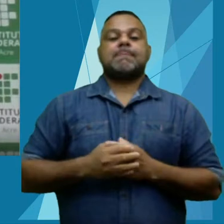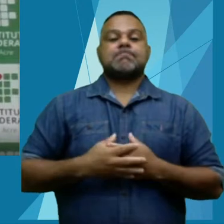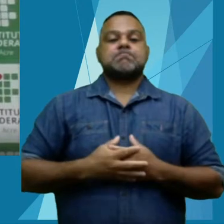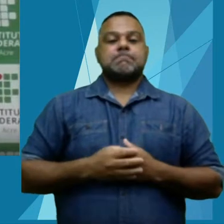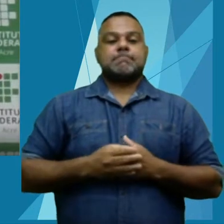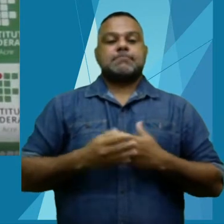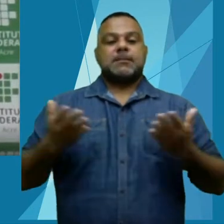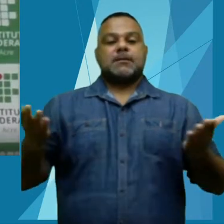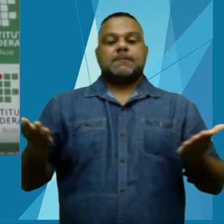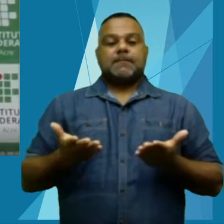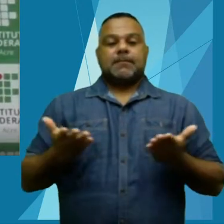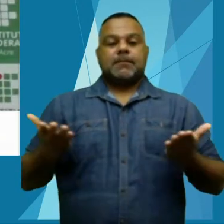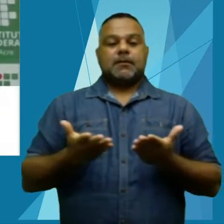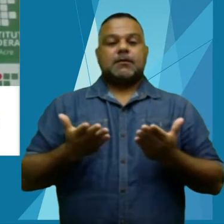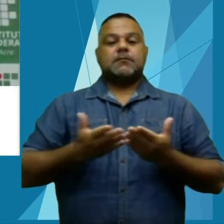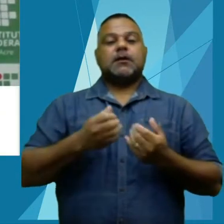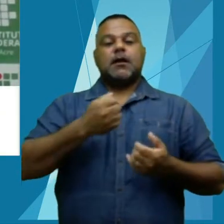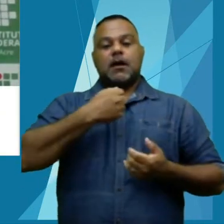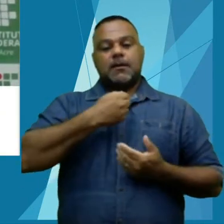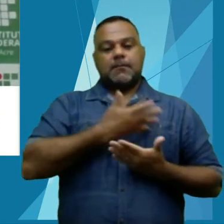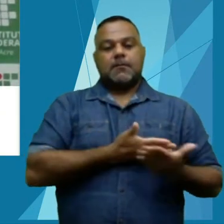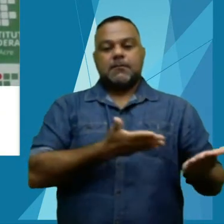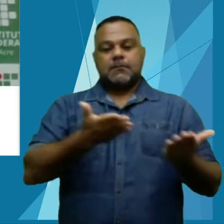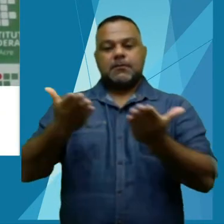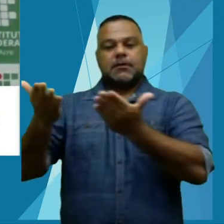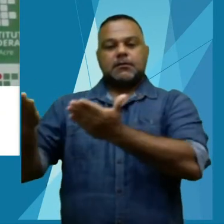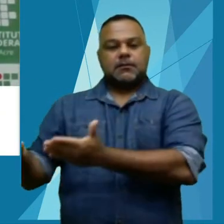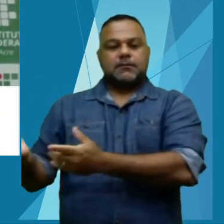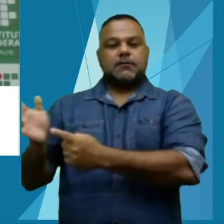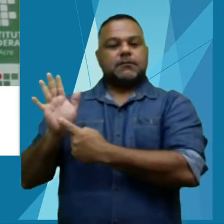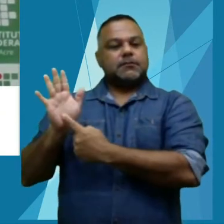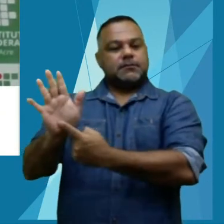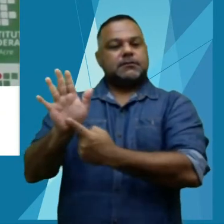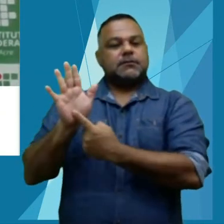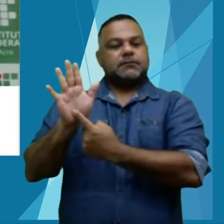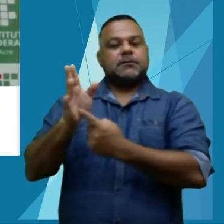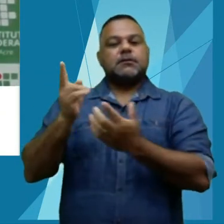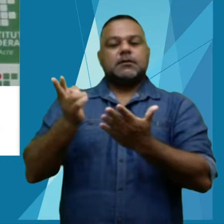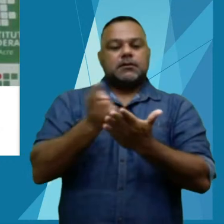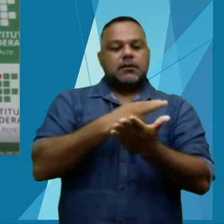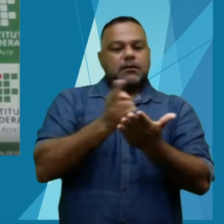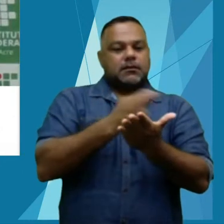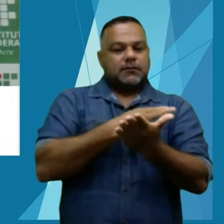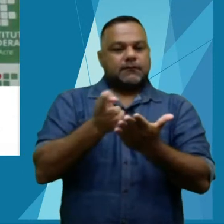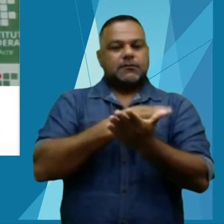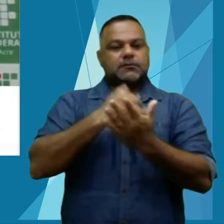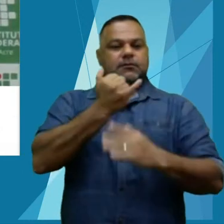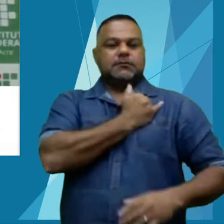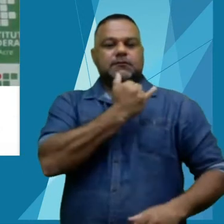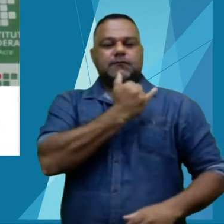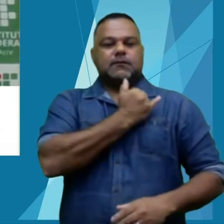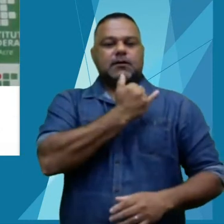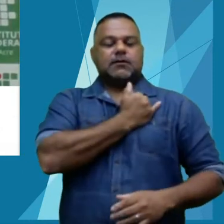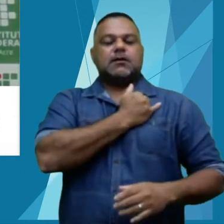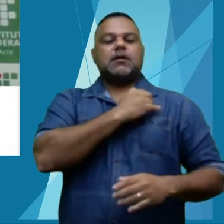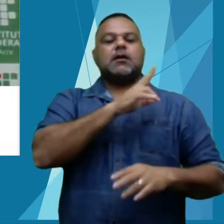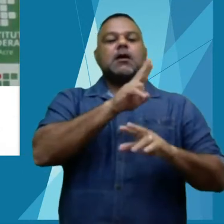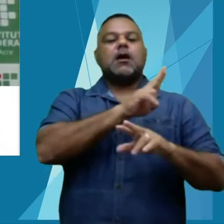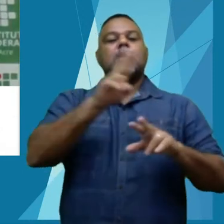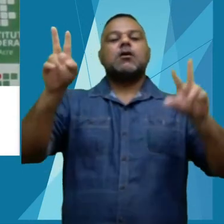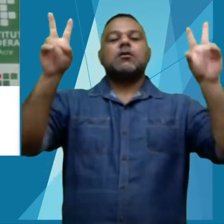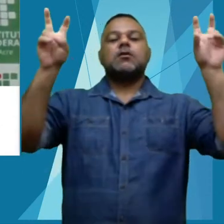Neste momento, passaremos para a apresentação da primeira revista científica do IFAC, intitulada